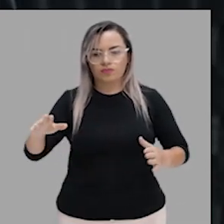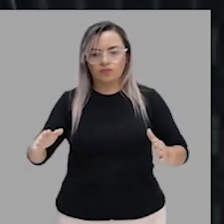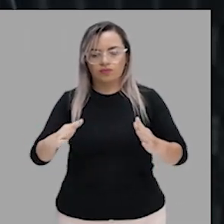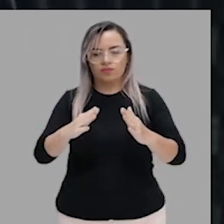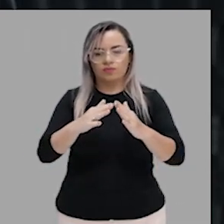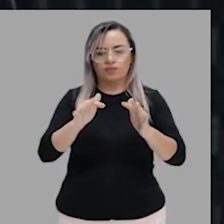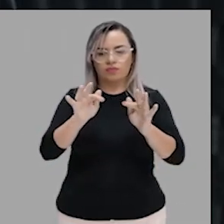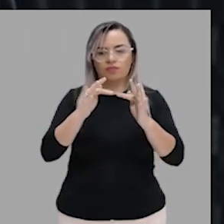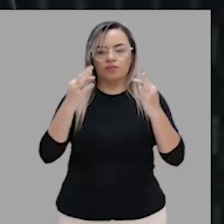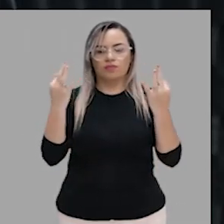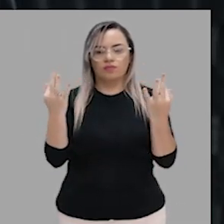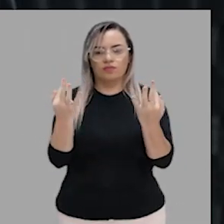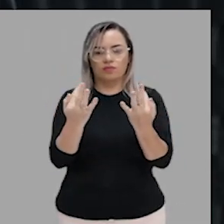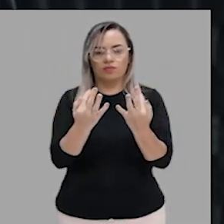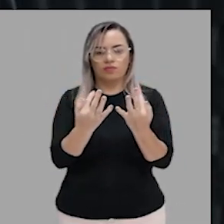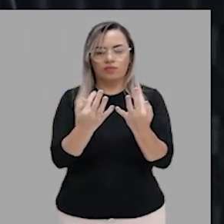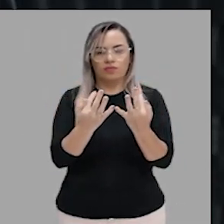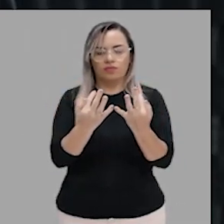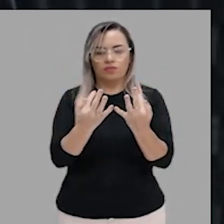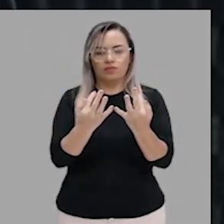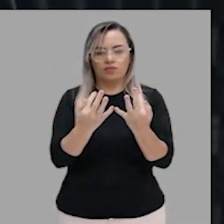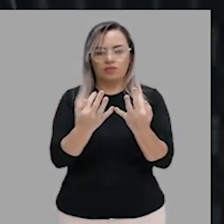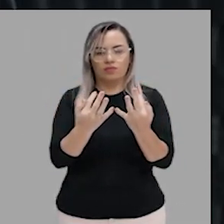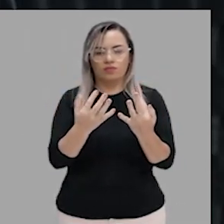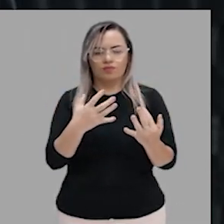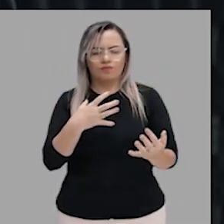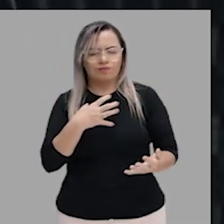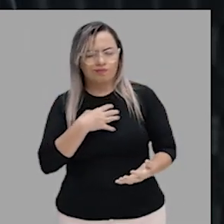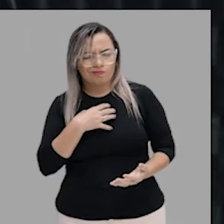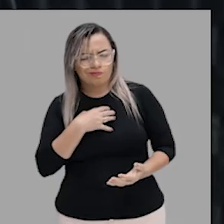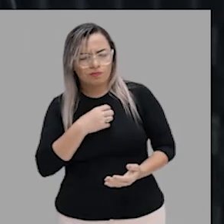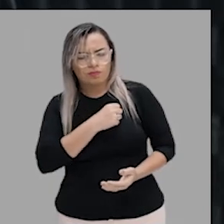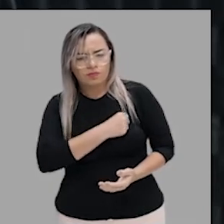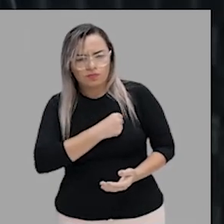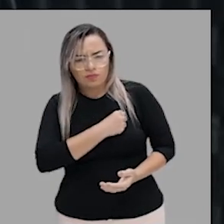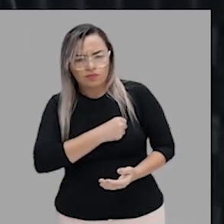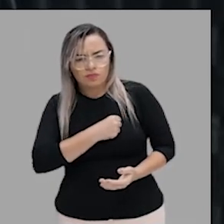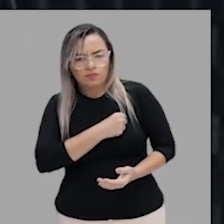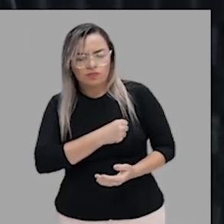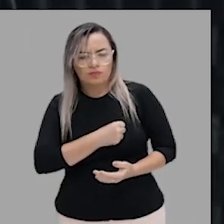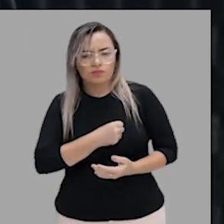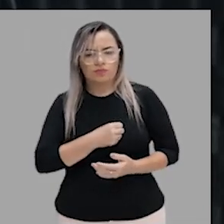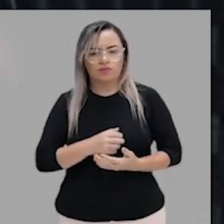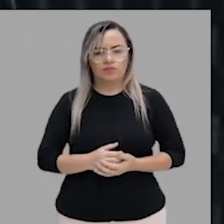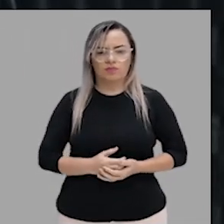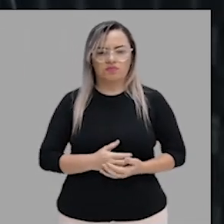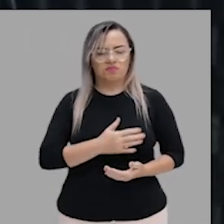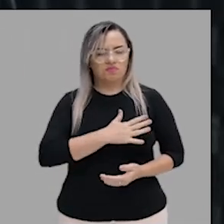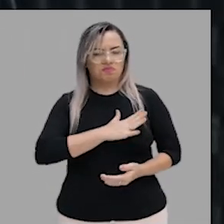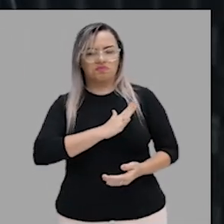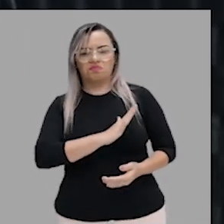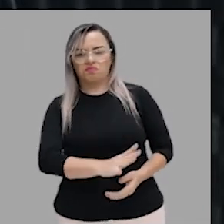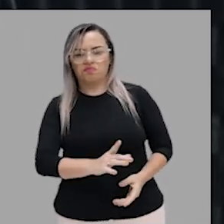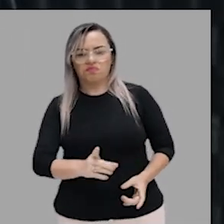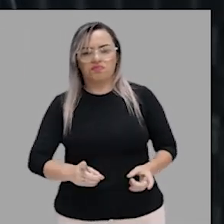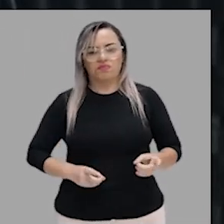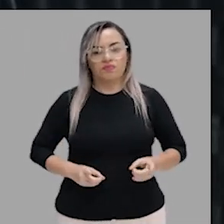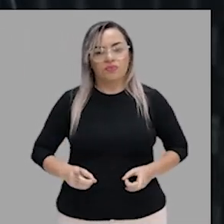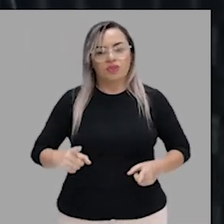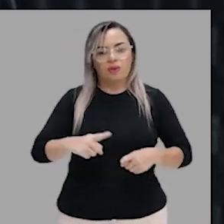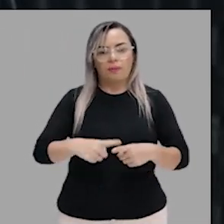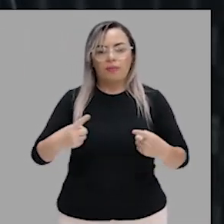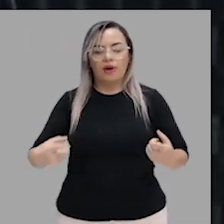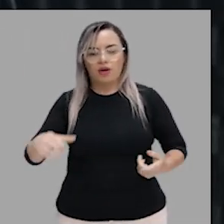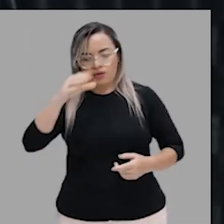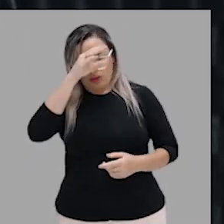quem sentia muitas saudades. Não simpatizava com os primos, mas os